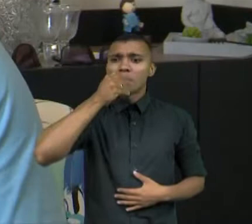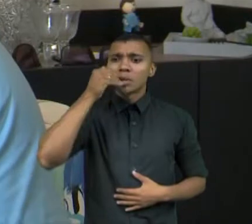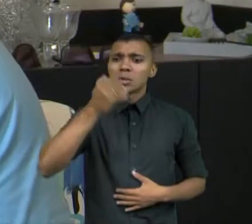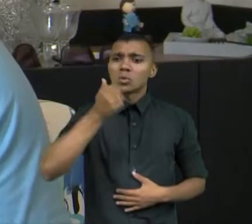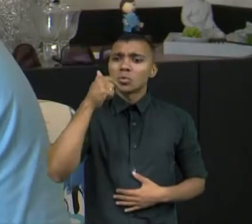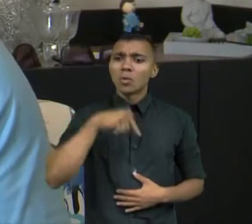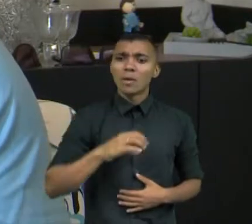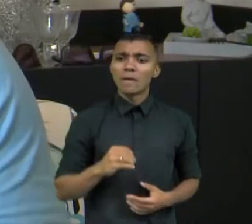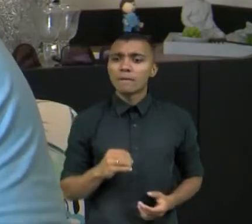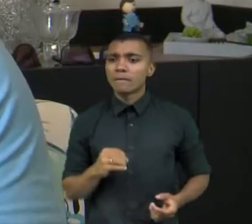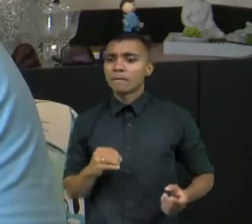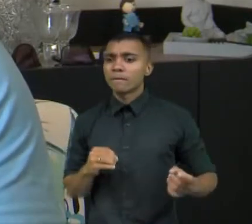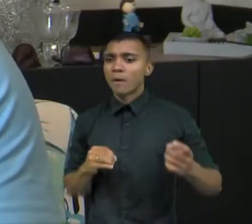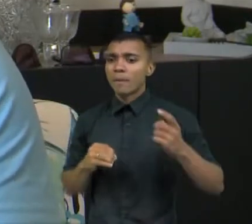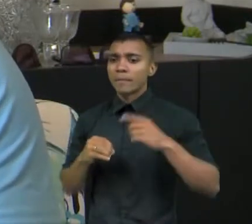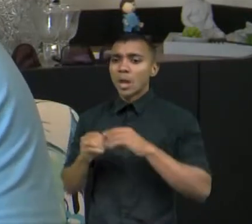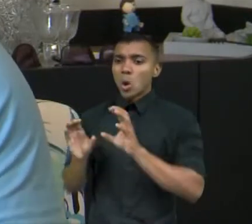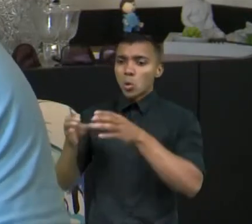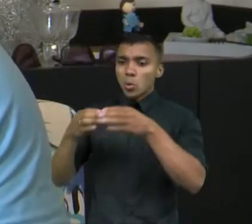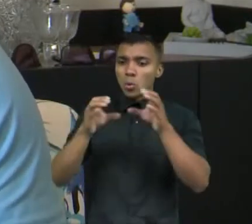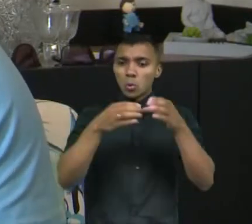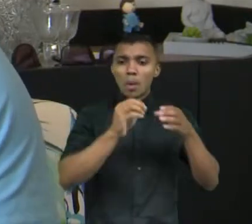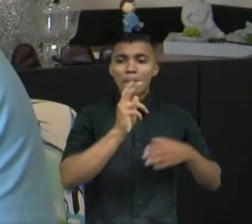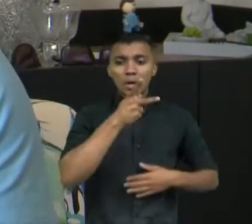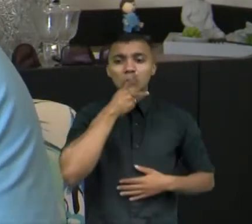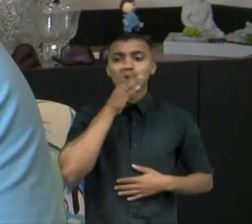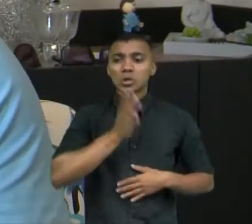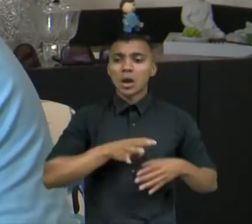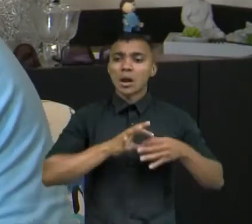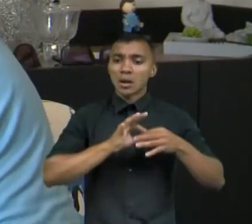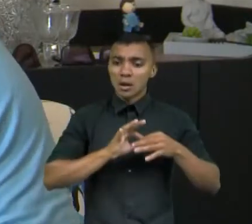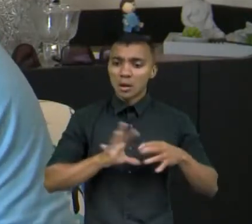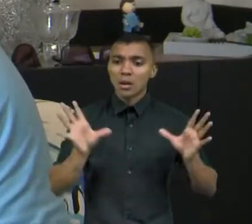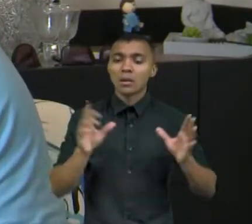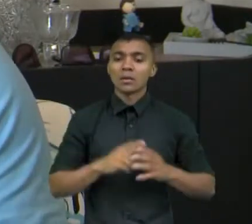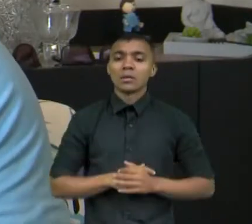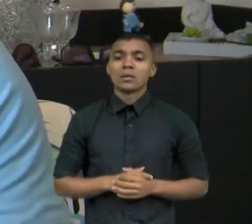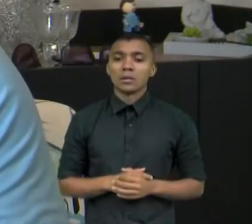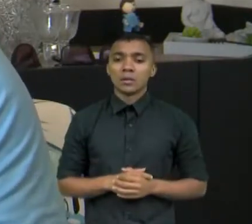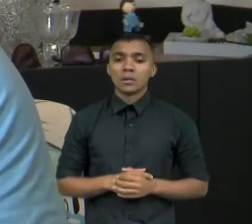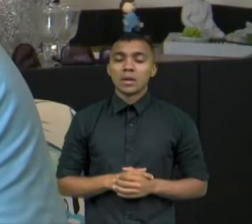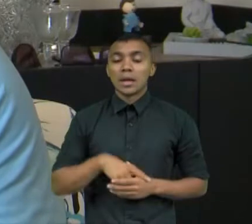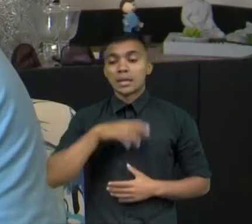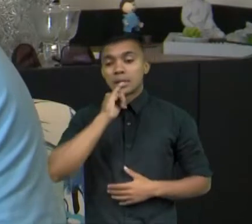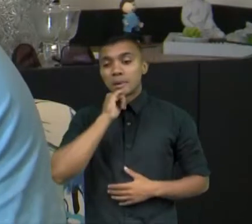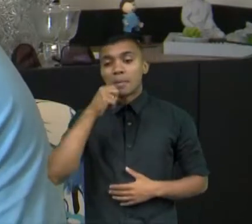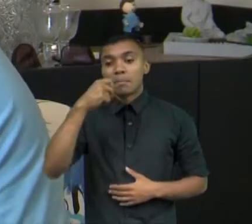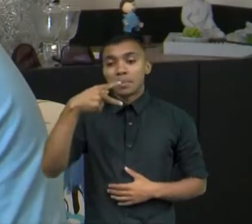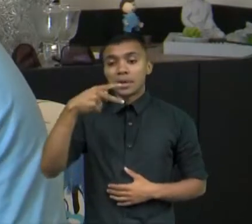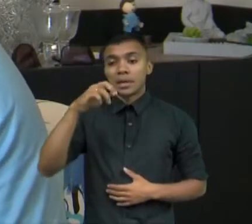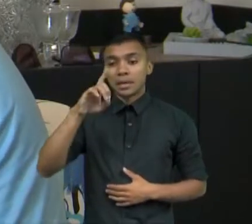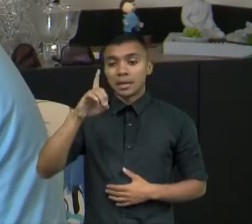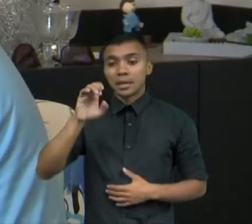Os partidos já tinham sido liberados para funcionar. Se a gente pensar o PDT, por exemplo, do Brizola, já tinha